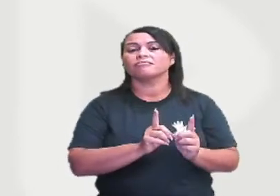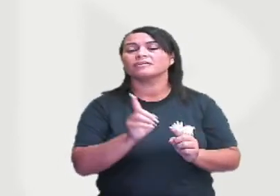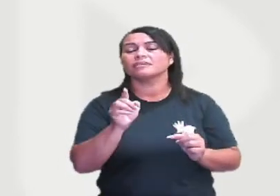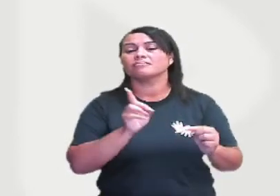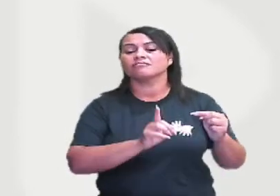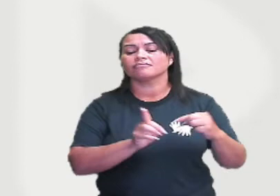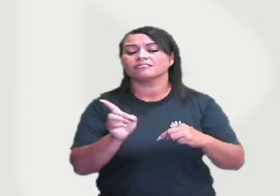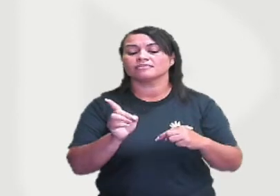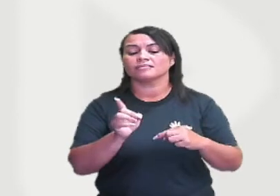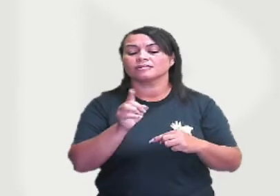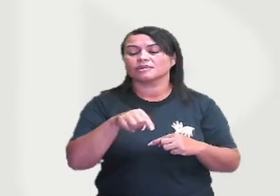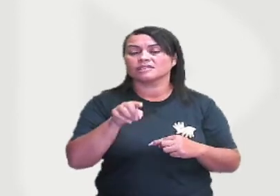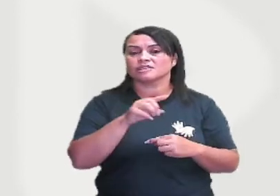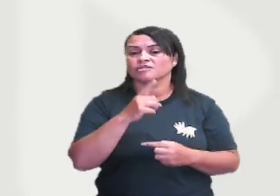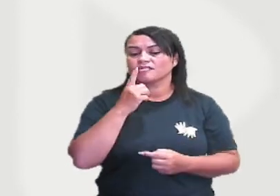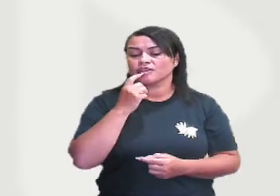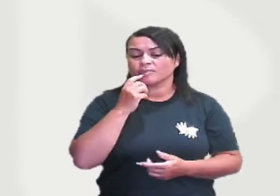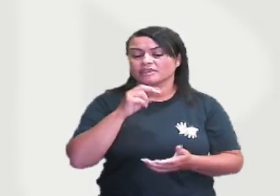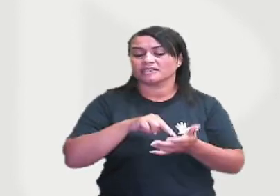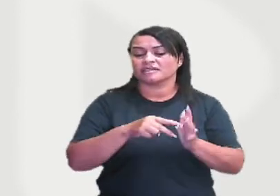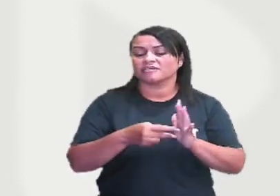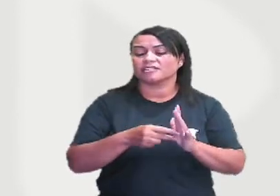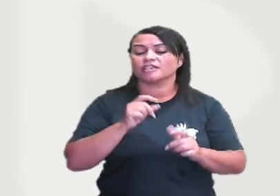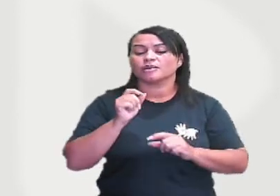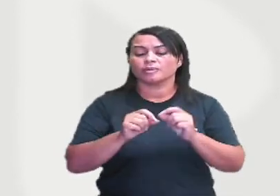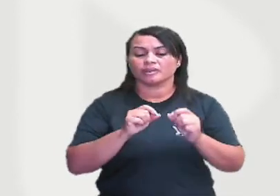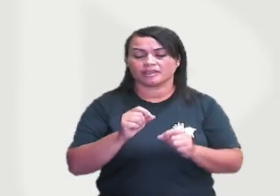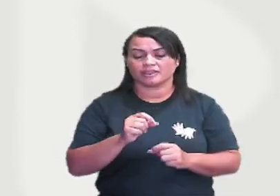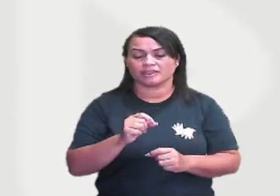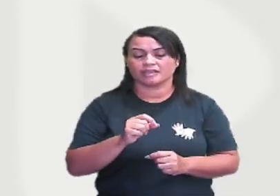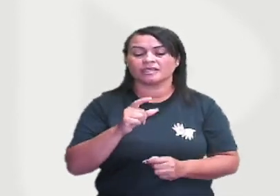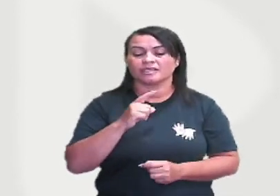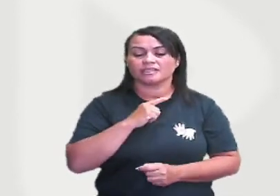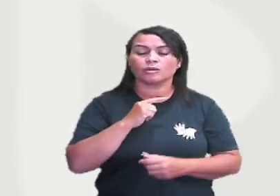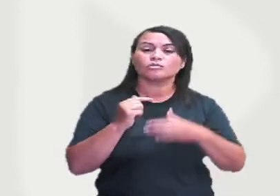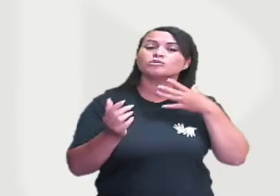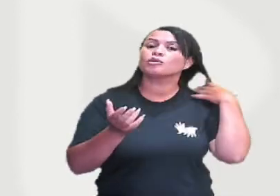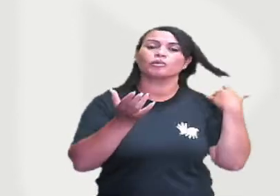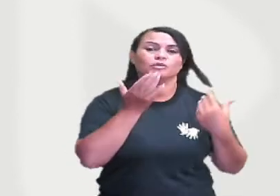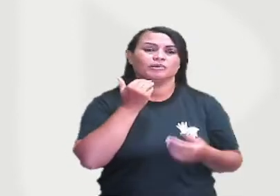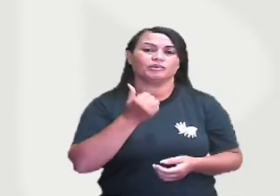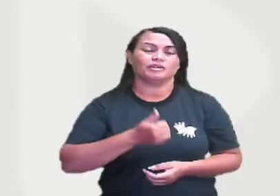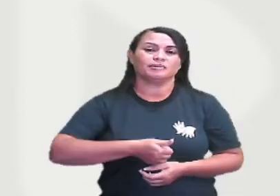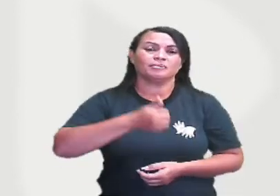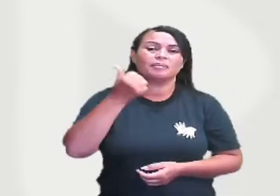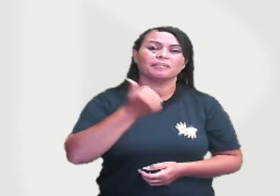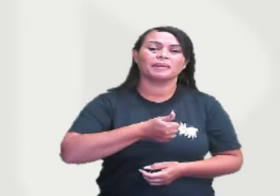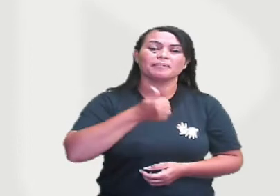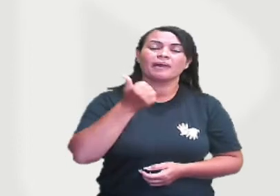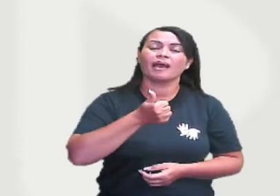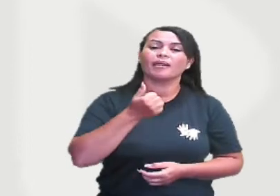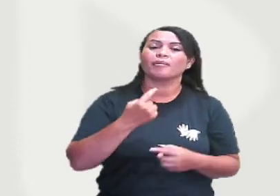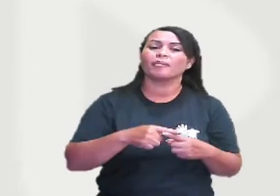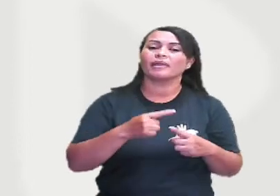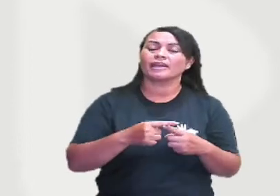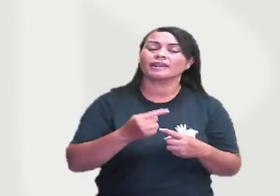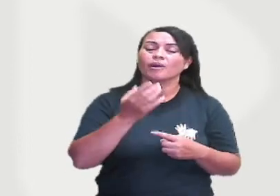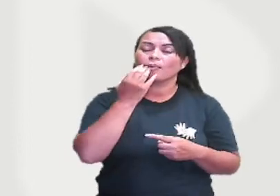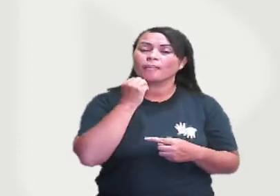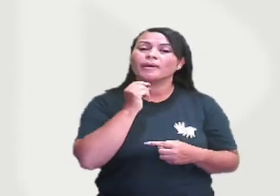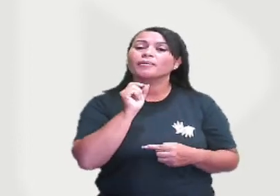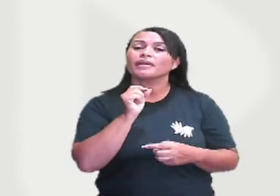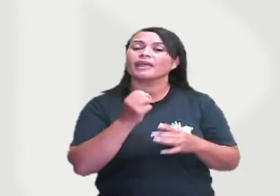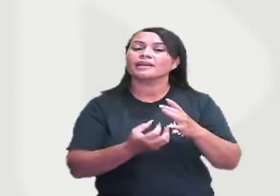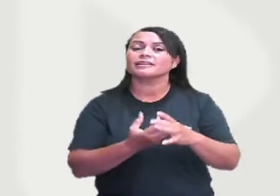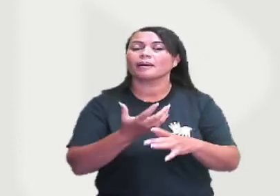vermelhos, estão indicando justamente aqueles animais que são os consumidores primários, porque esses animais estão se alimentando de